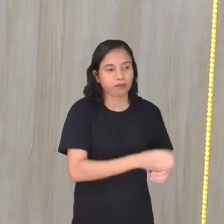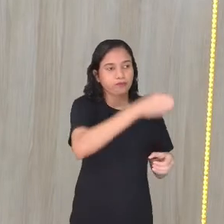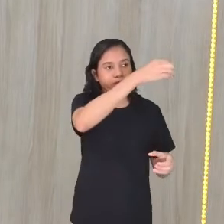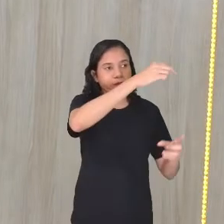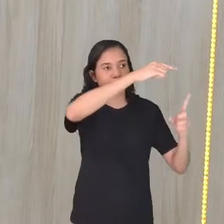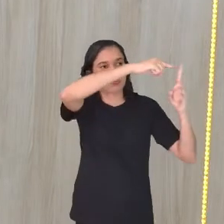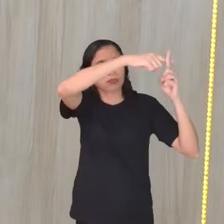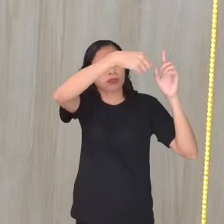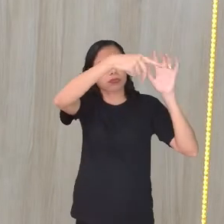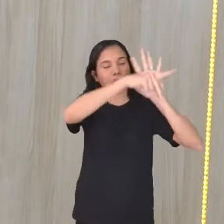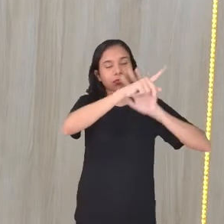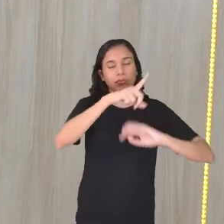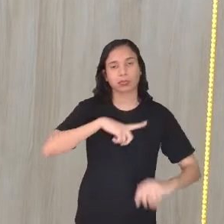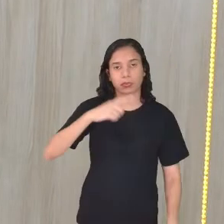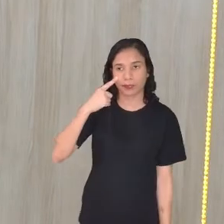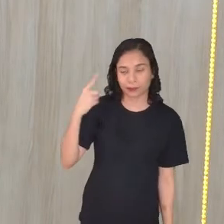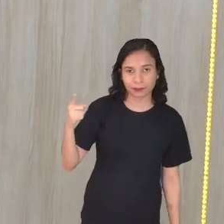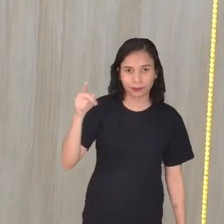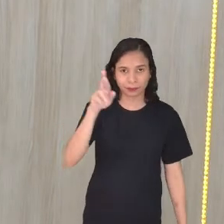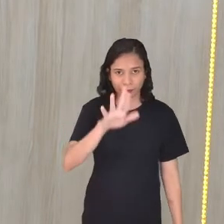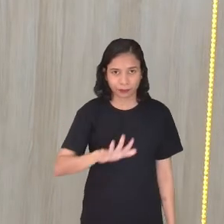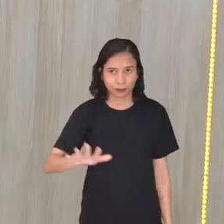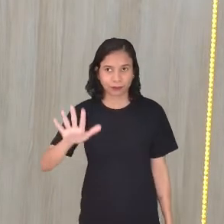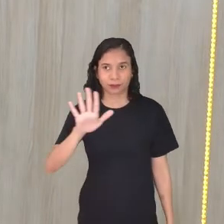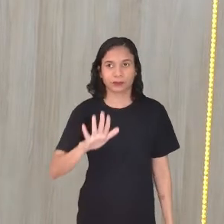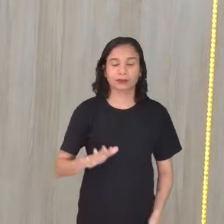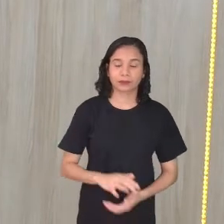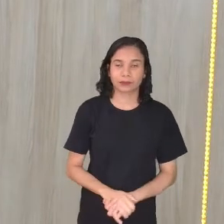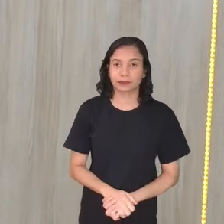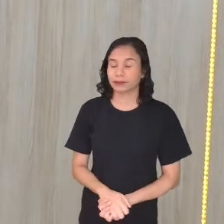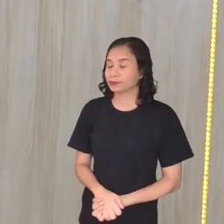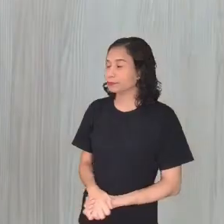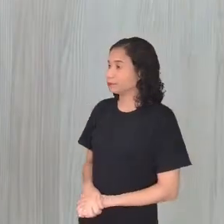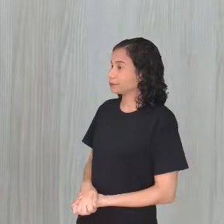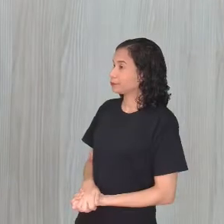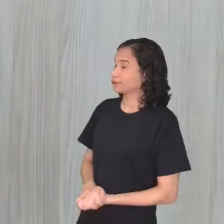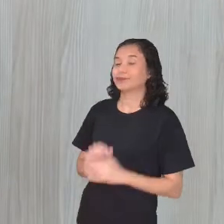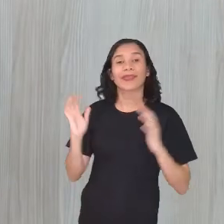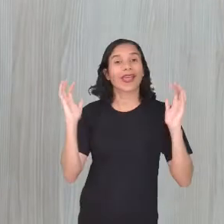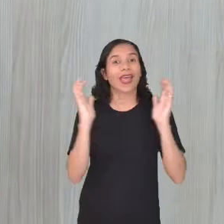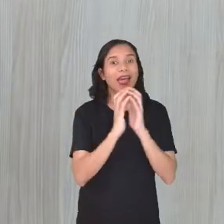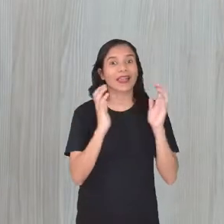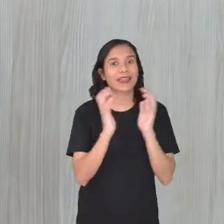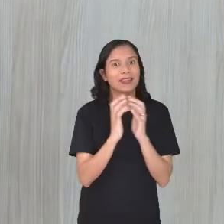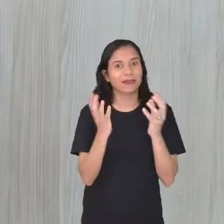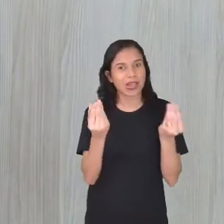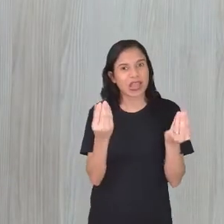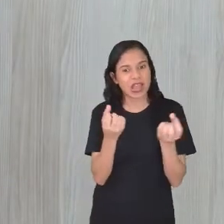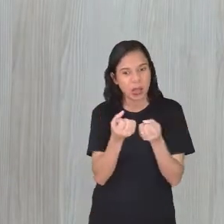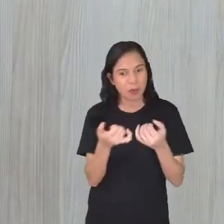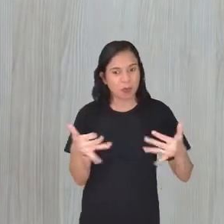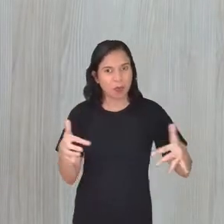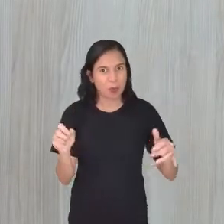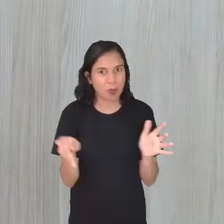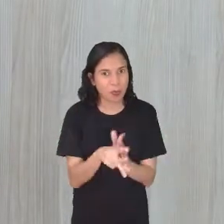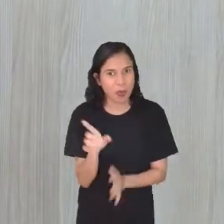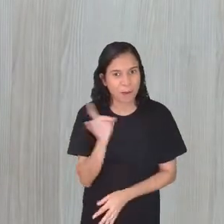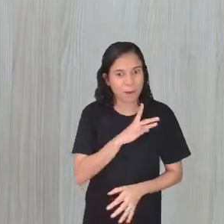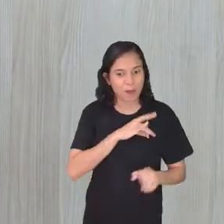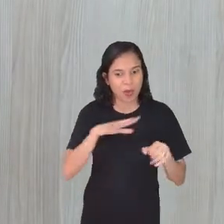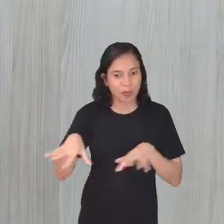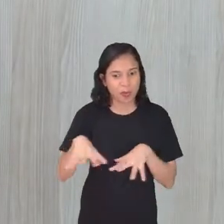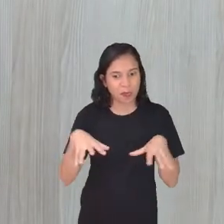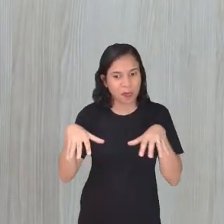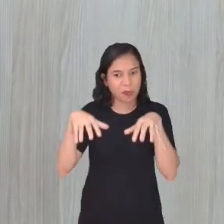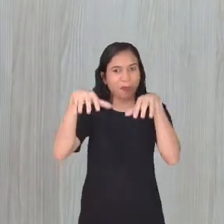escravizados chegavam aí nessa região. E Recife é cheio dessas histórias de assombrações,